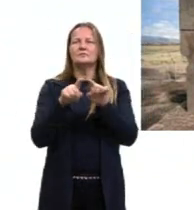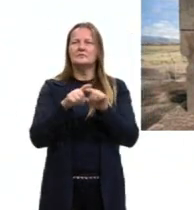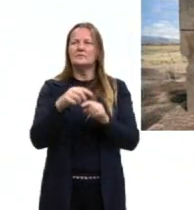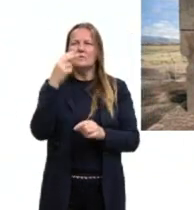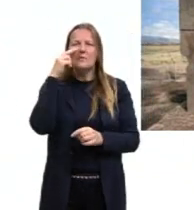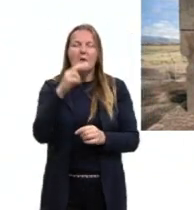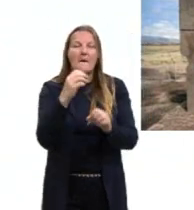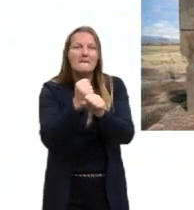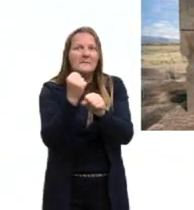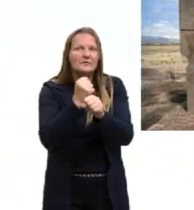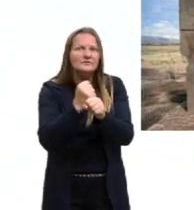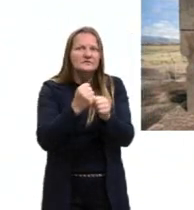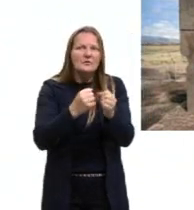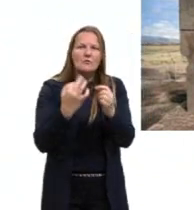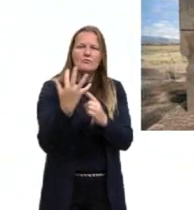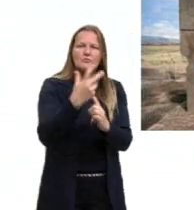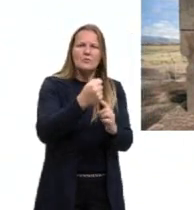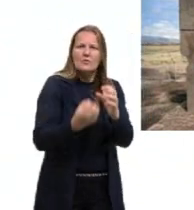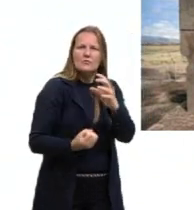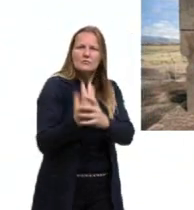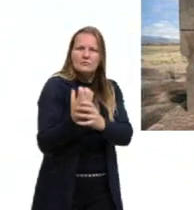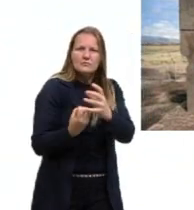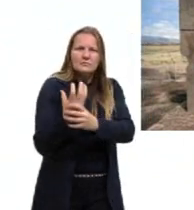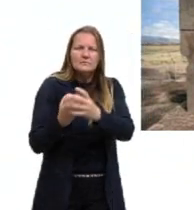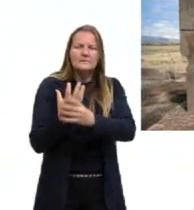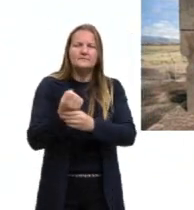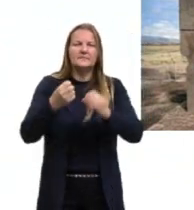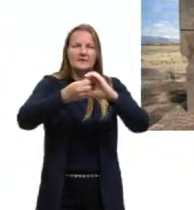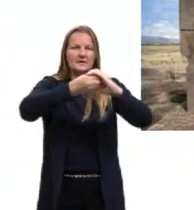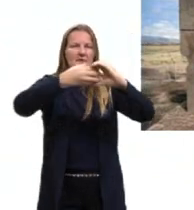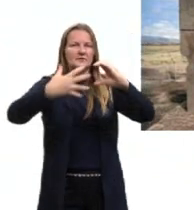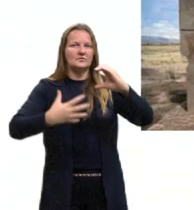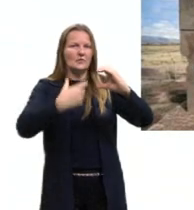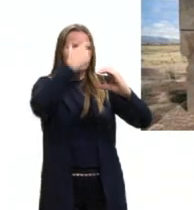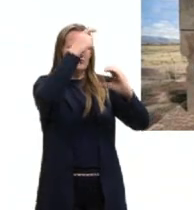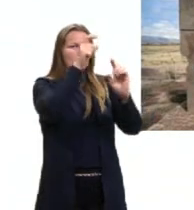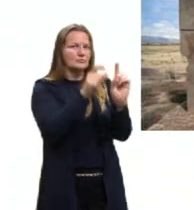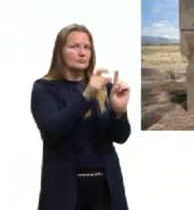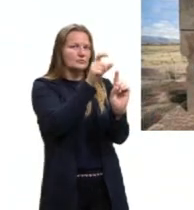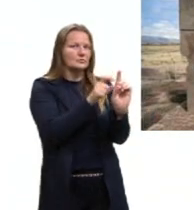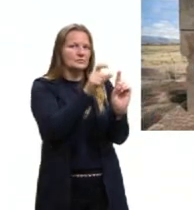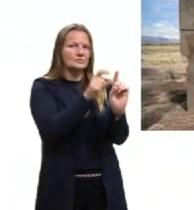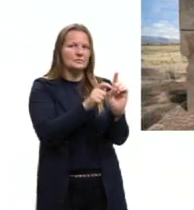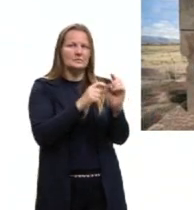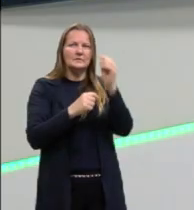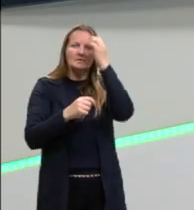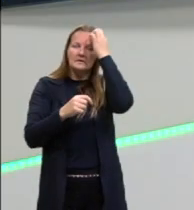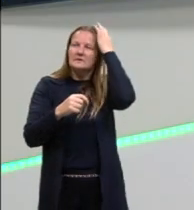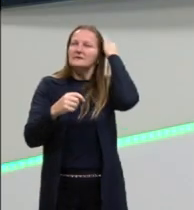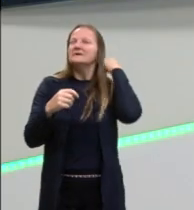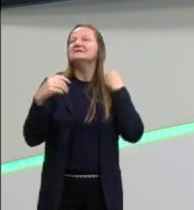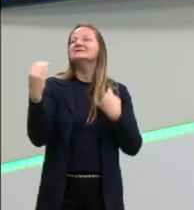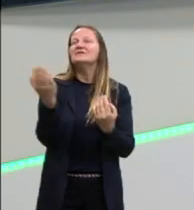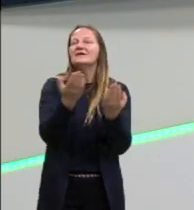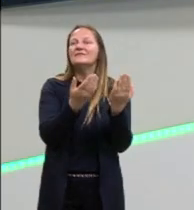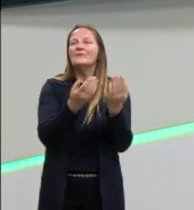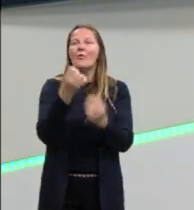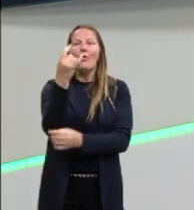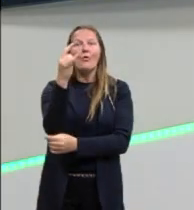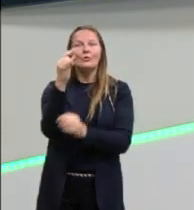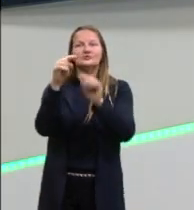uma produção artística que caracteriza o sujeito, né? Olhando aqui para esse slide, essa